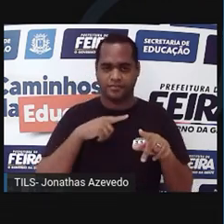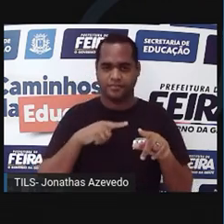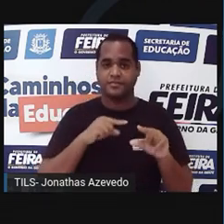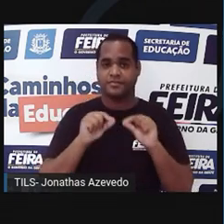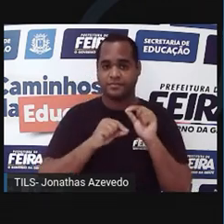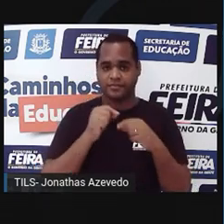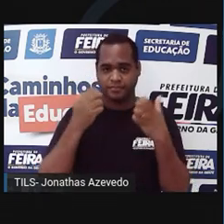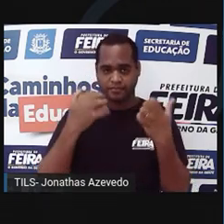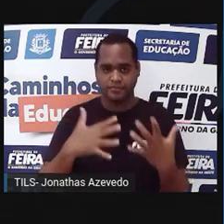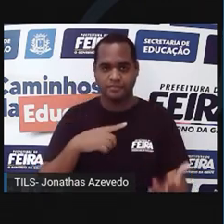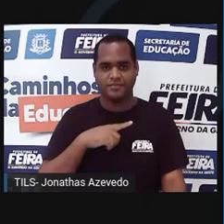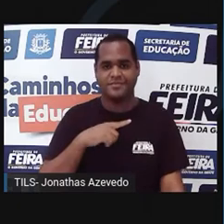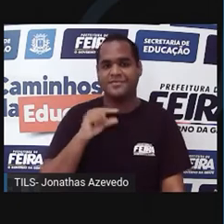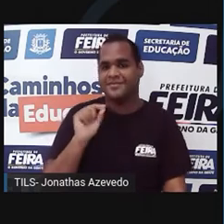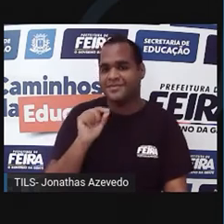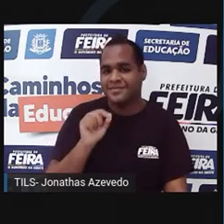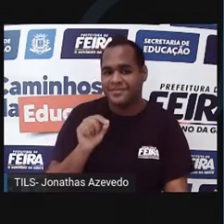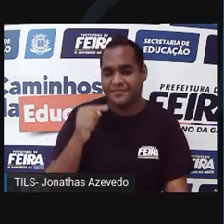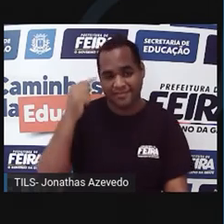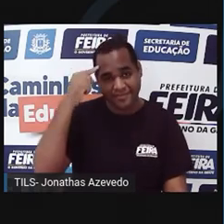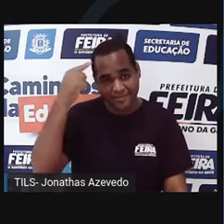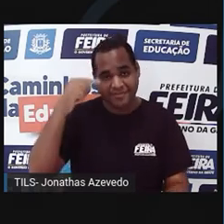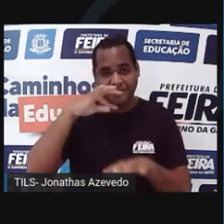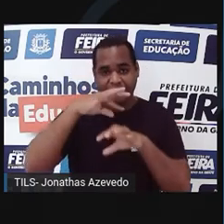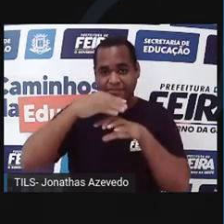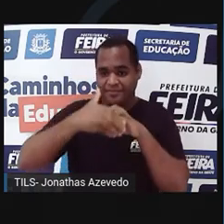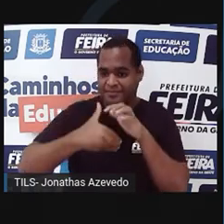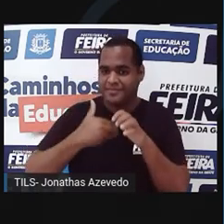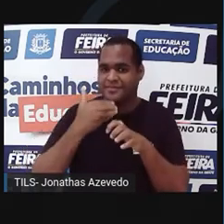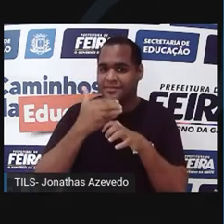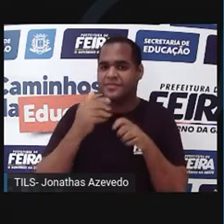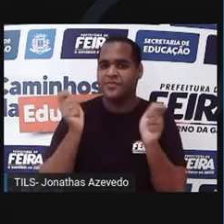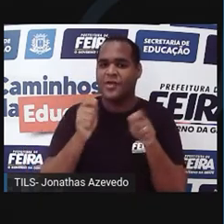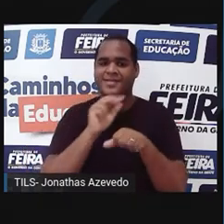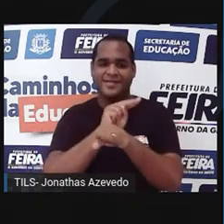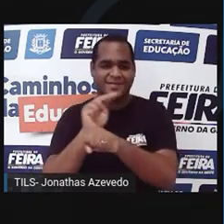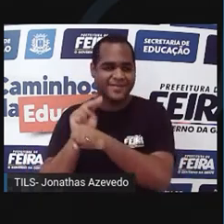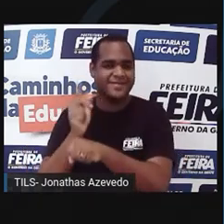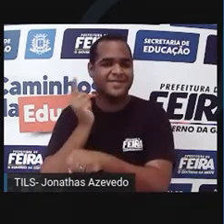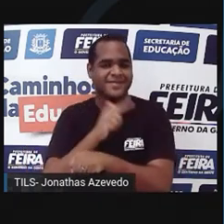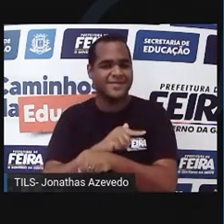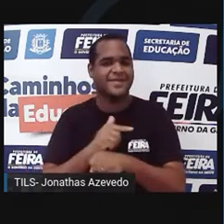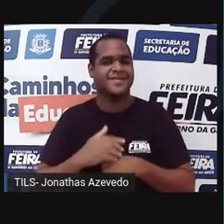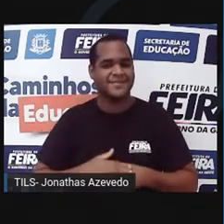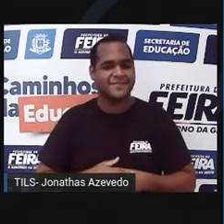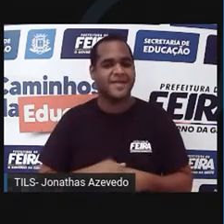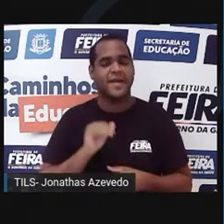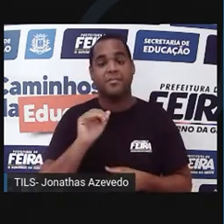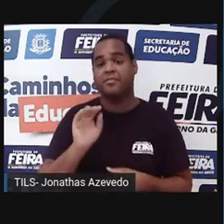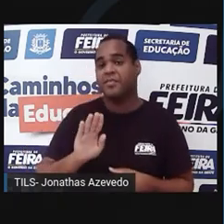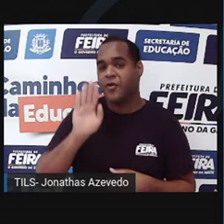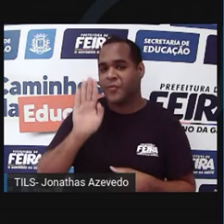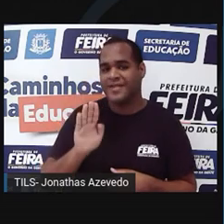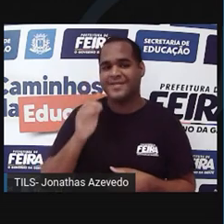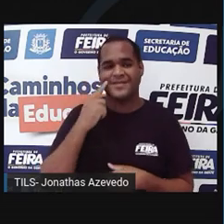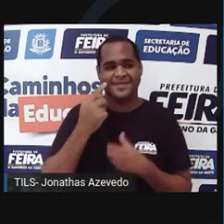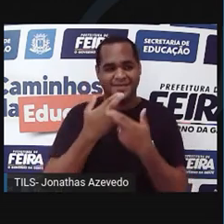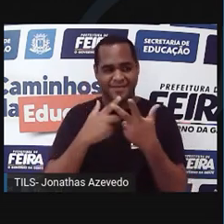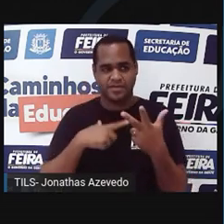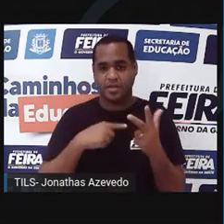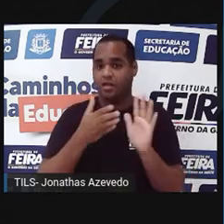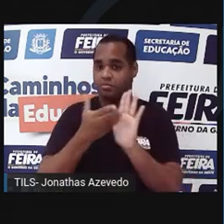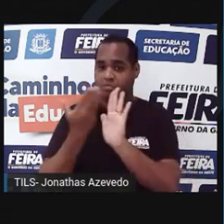frutos quase sempre envolvem a semente com o objetivo de protegê-la, mas, na biologia sempre temos as